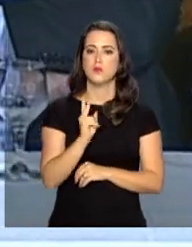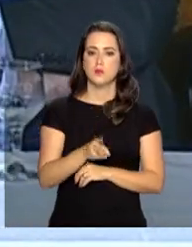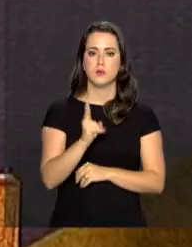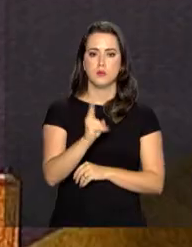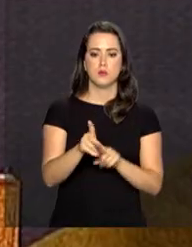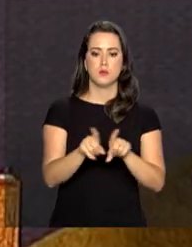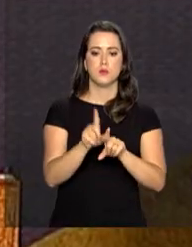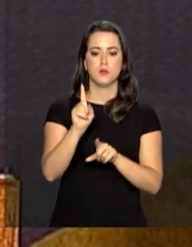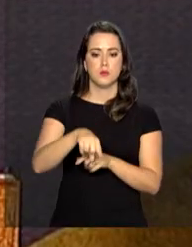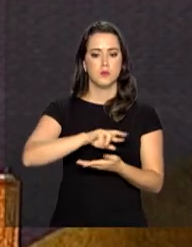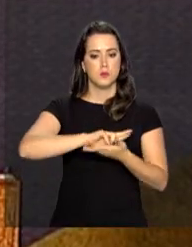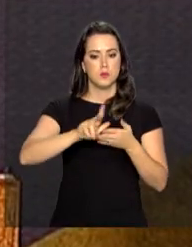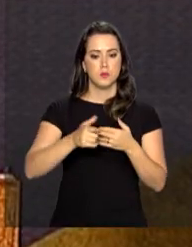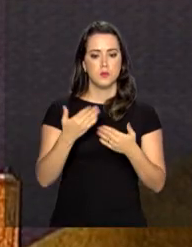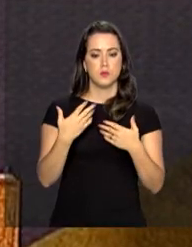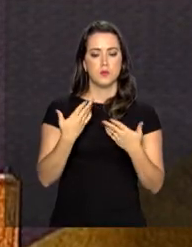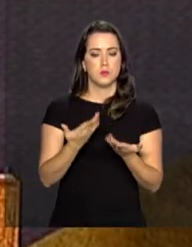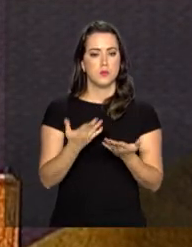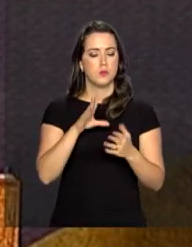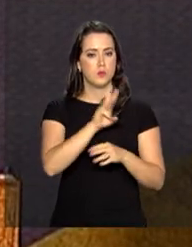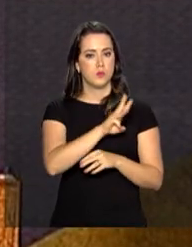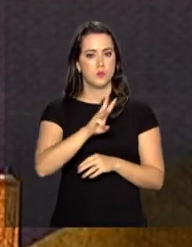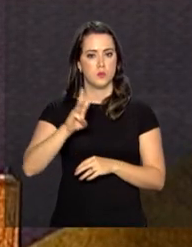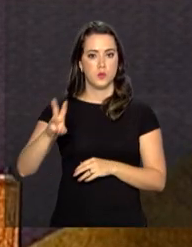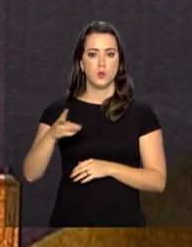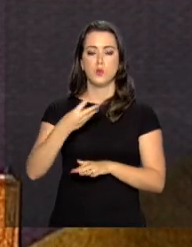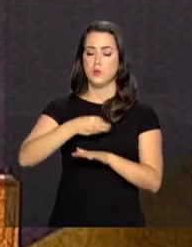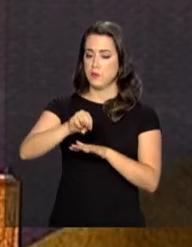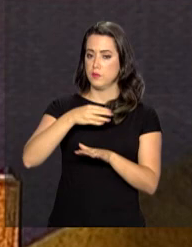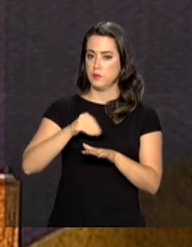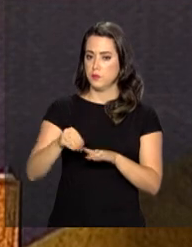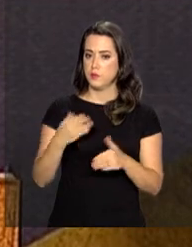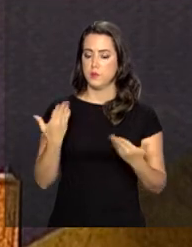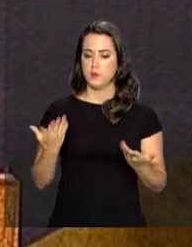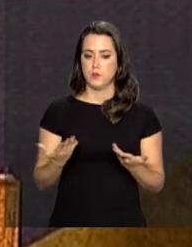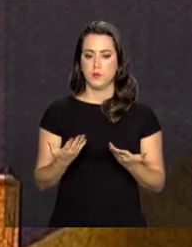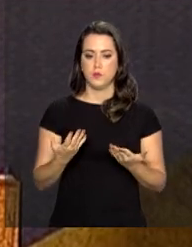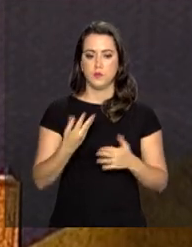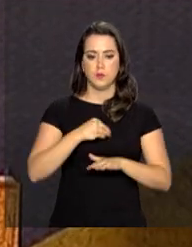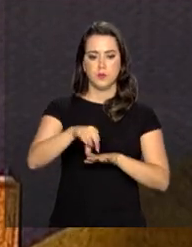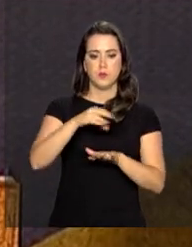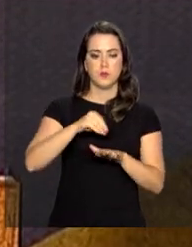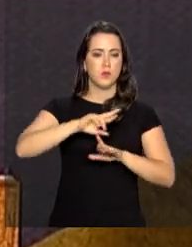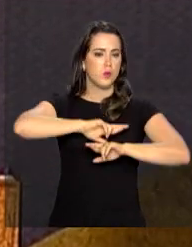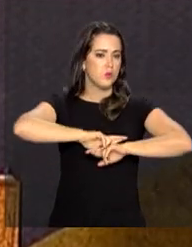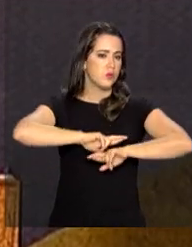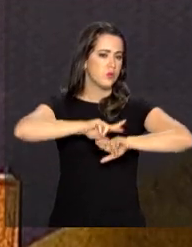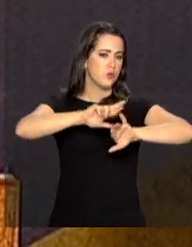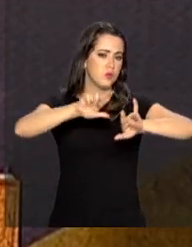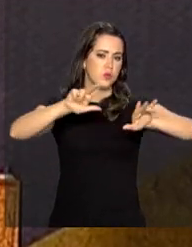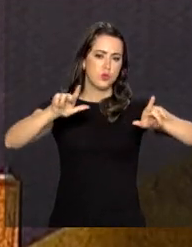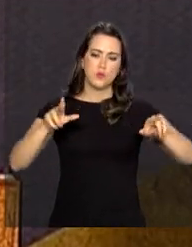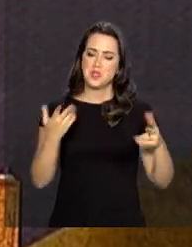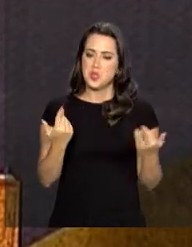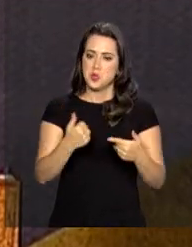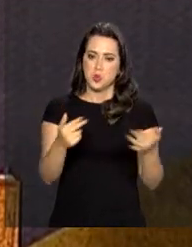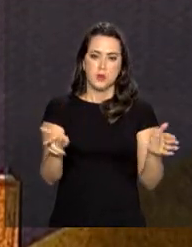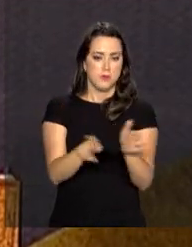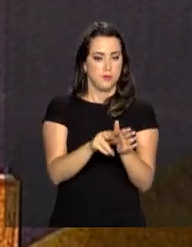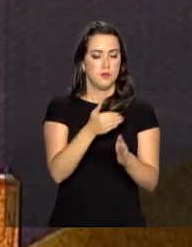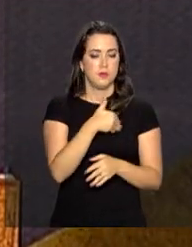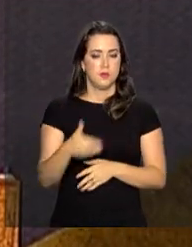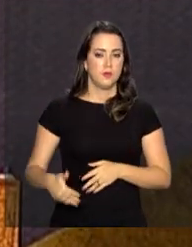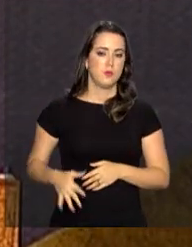permanentemente portais na internet com dados sobre os mais diferentes aspectos